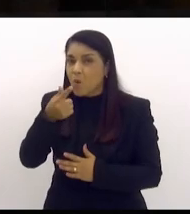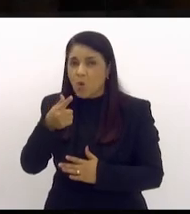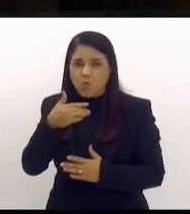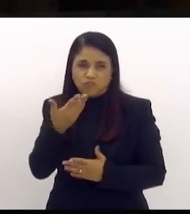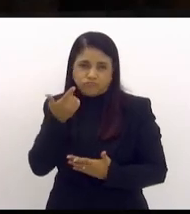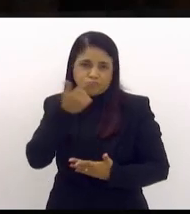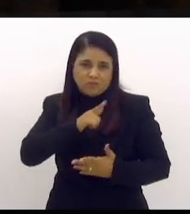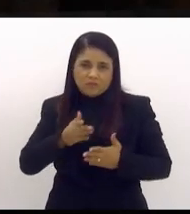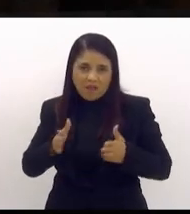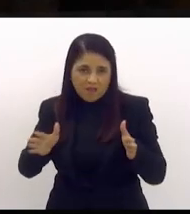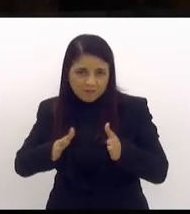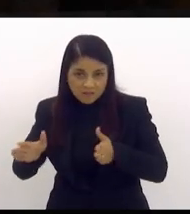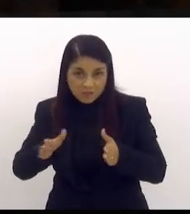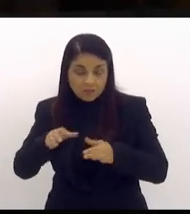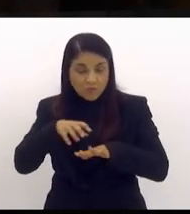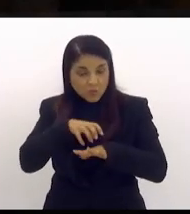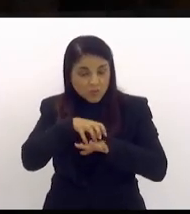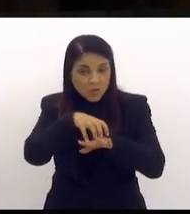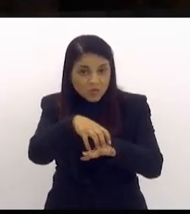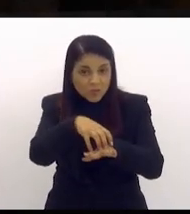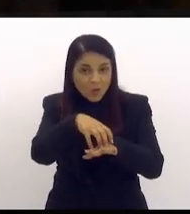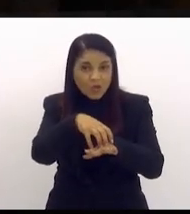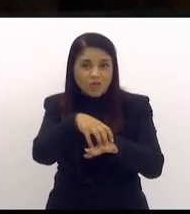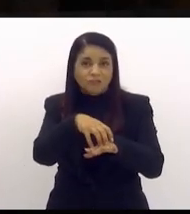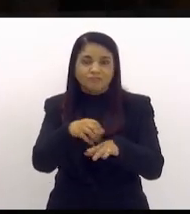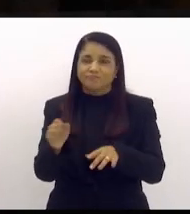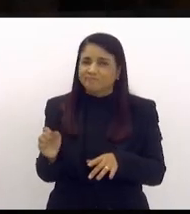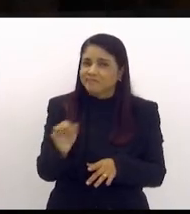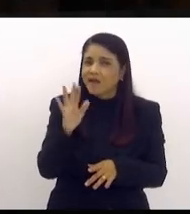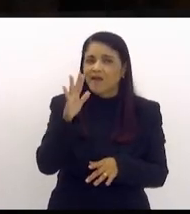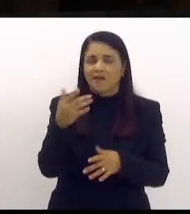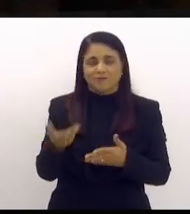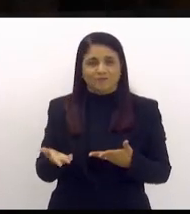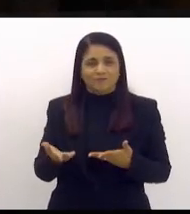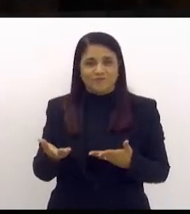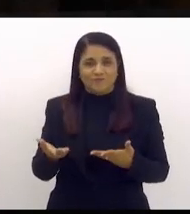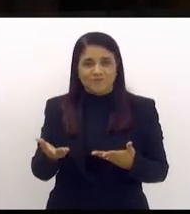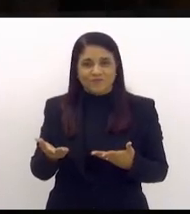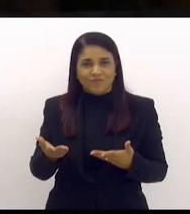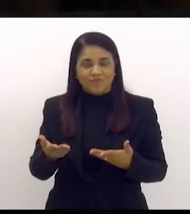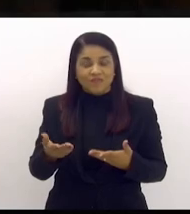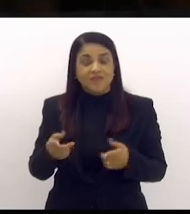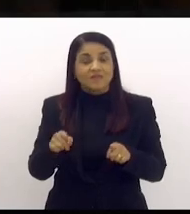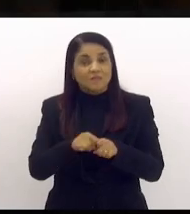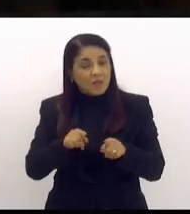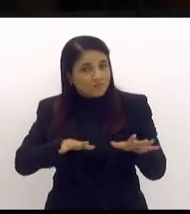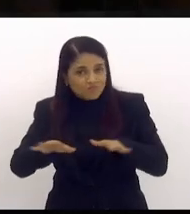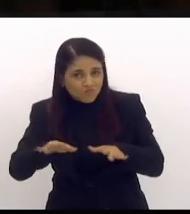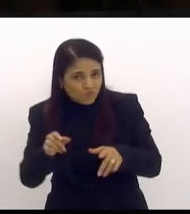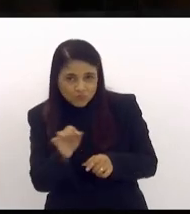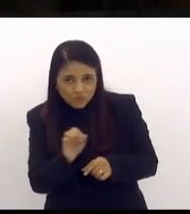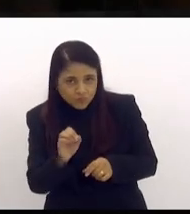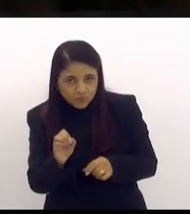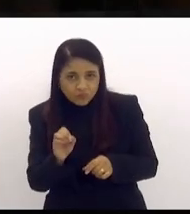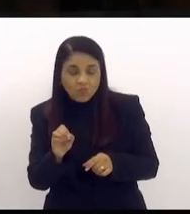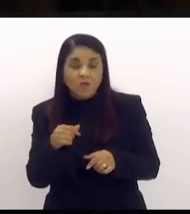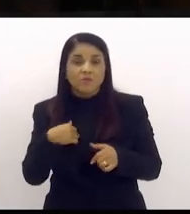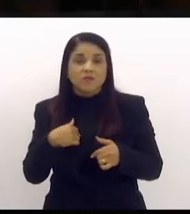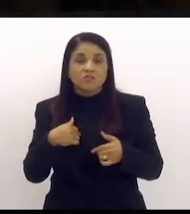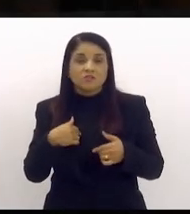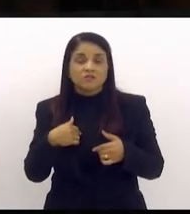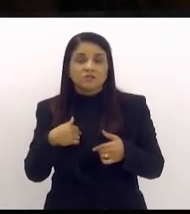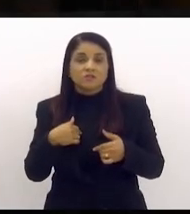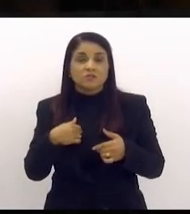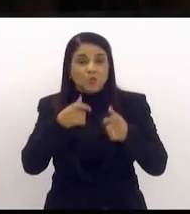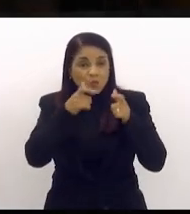Acessam porque o transporte não acessam porque o transporte é caro. Não acessam também porque quando chega muitas